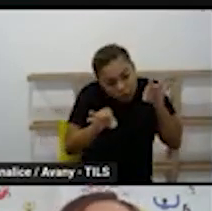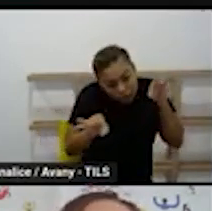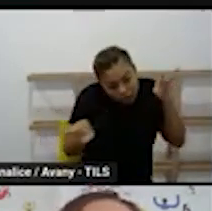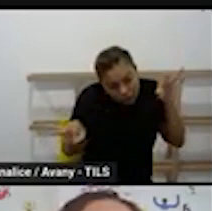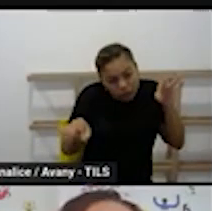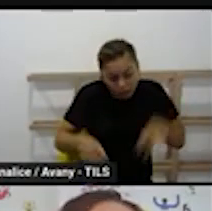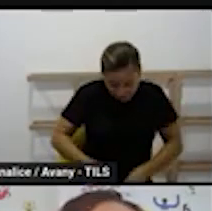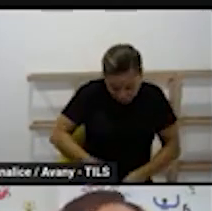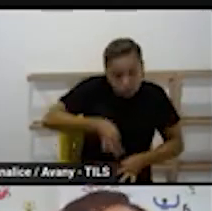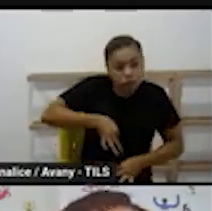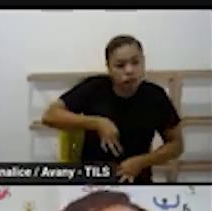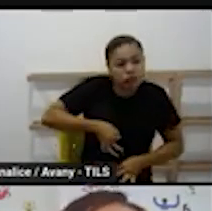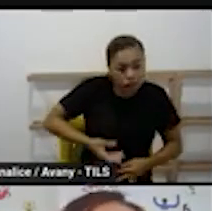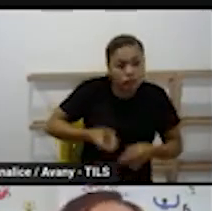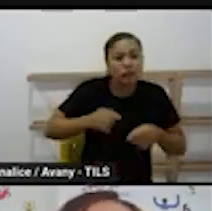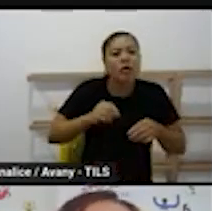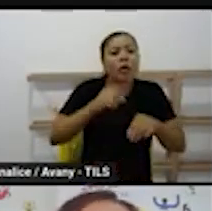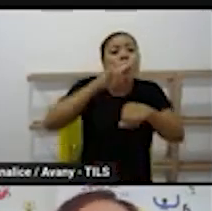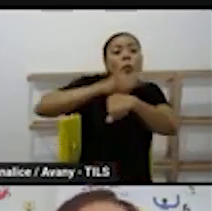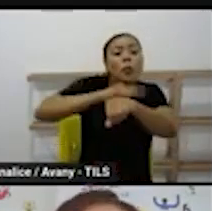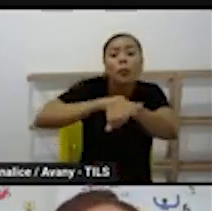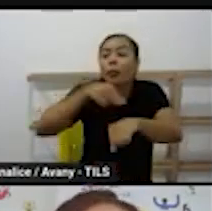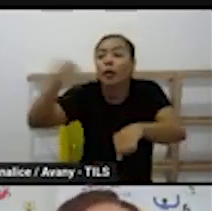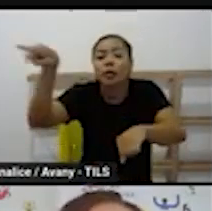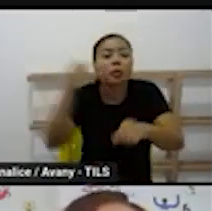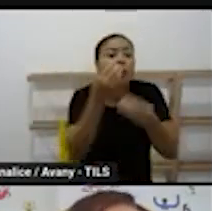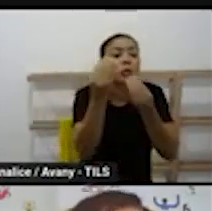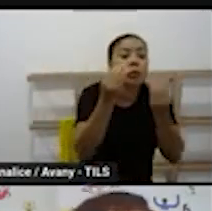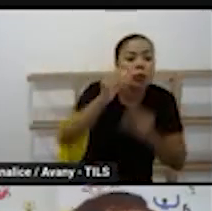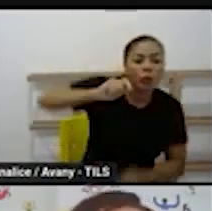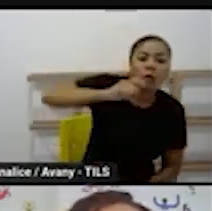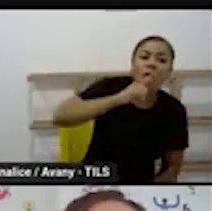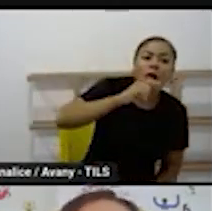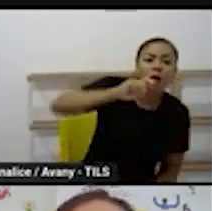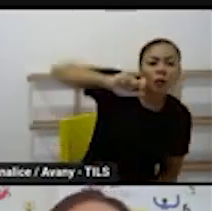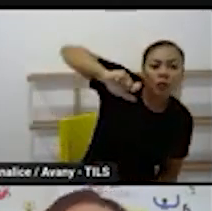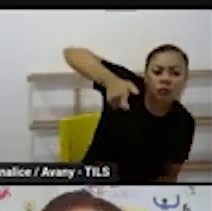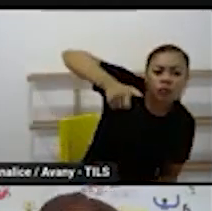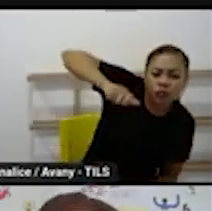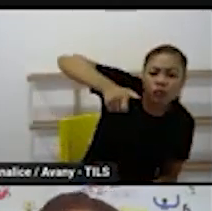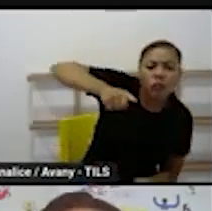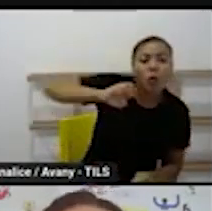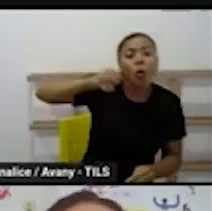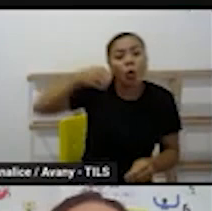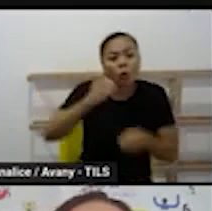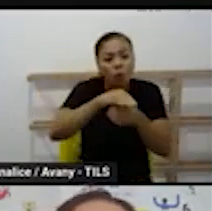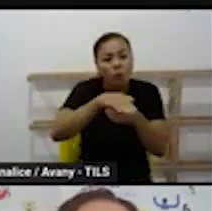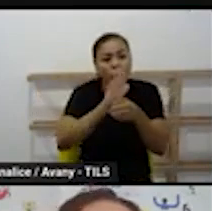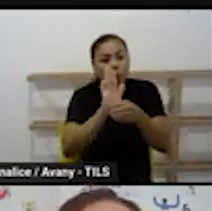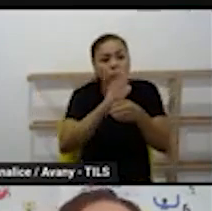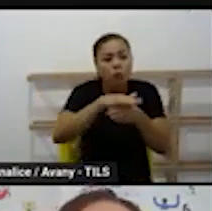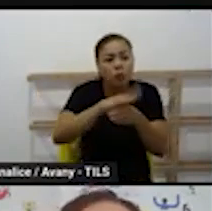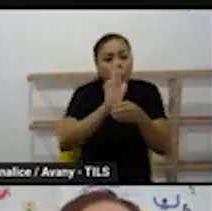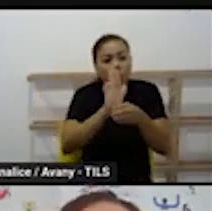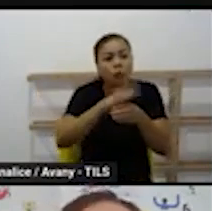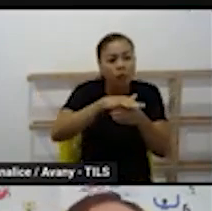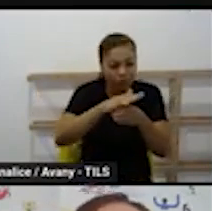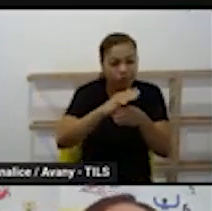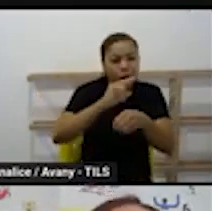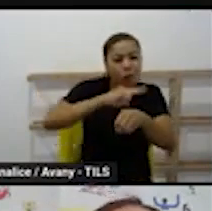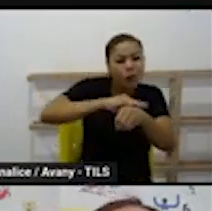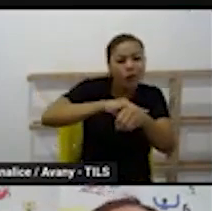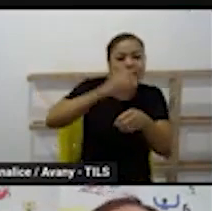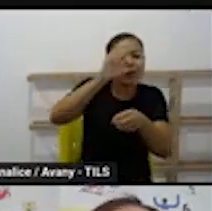como usar o banheiro a questão da torneira do abrir e fechar a tampa do vaso então todos esses